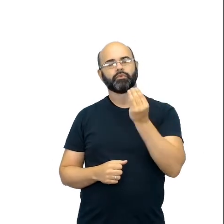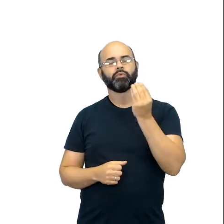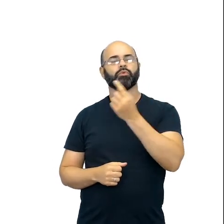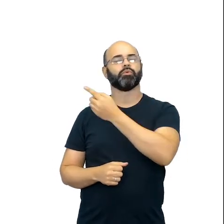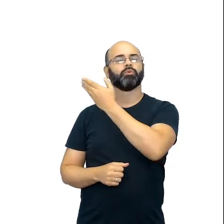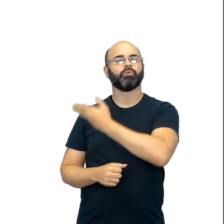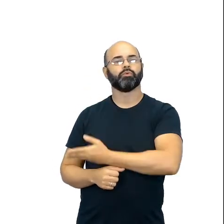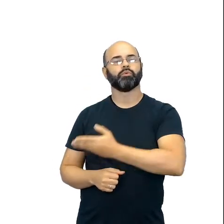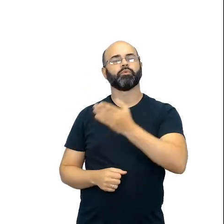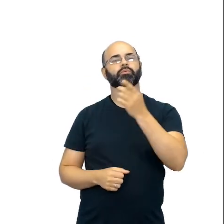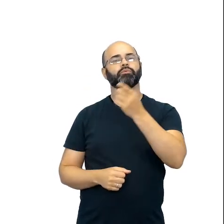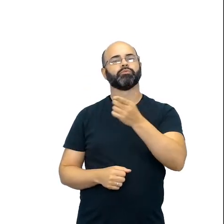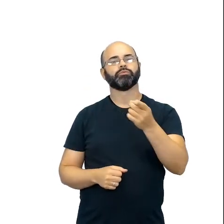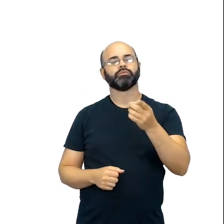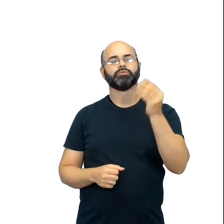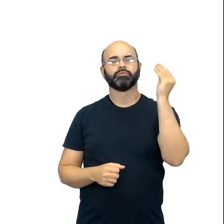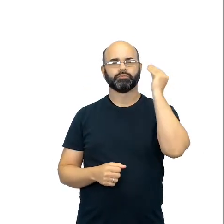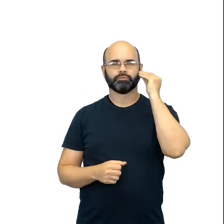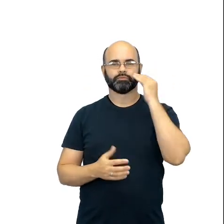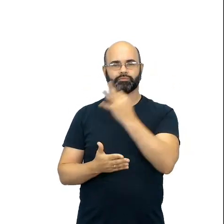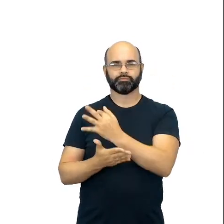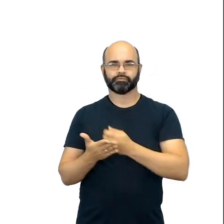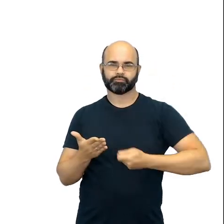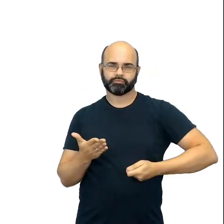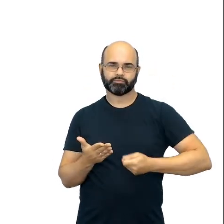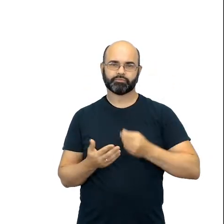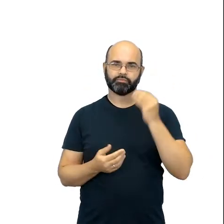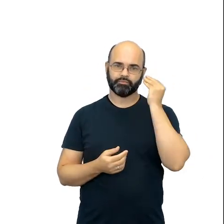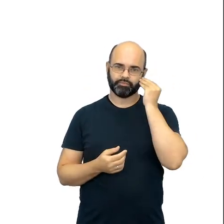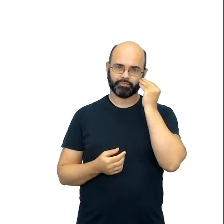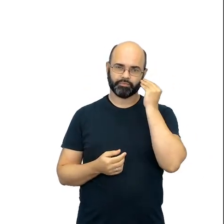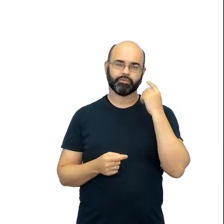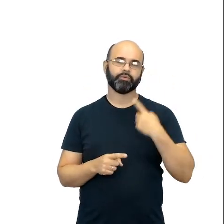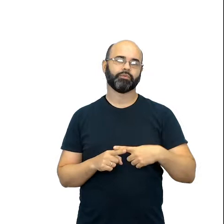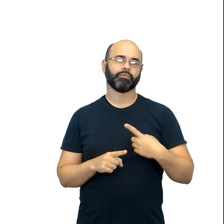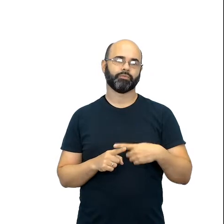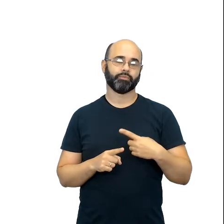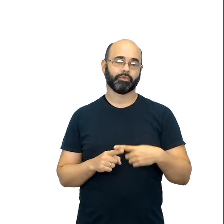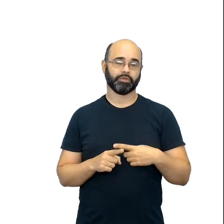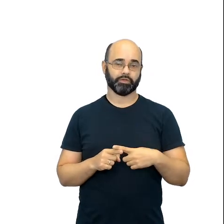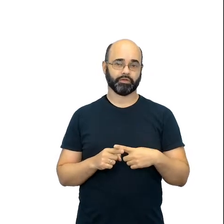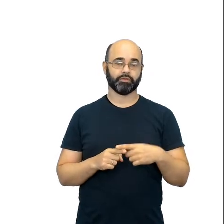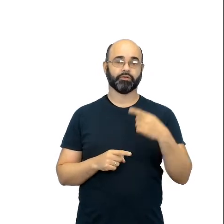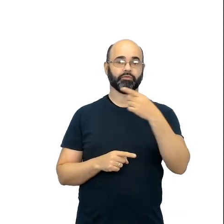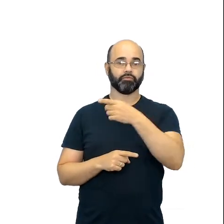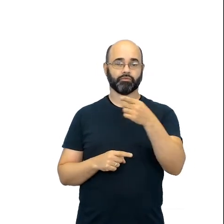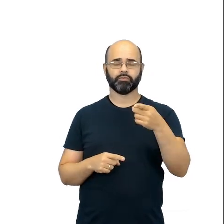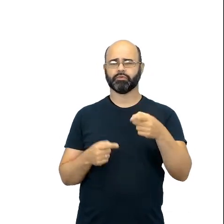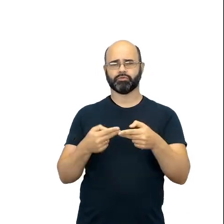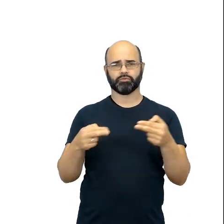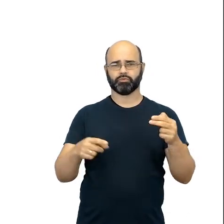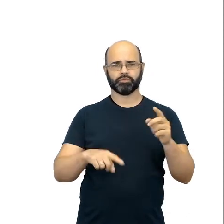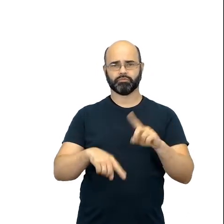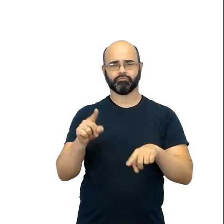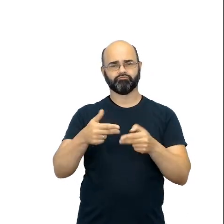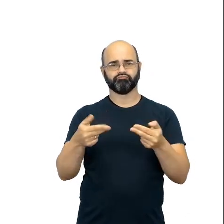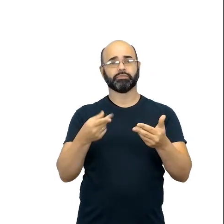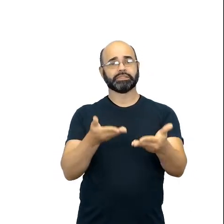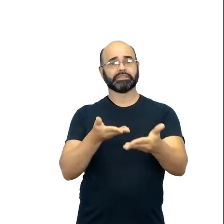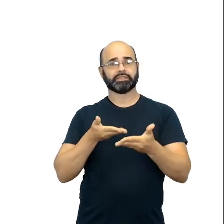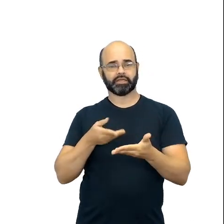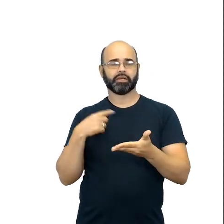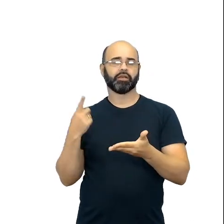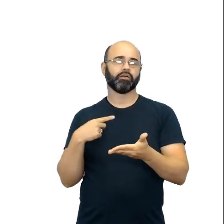vocês têm dado aos nossos formulários, porque é a partir do que vocês trazem de demanda que a gente